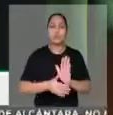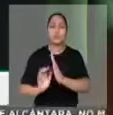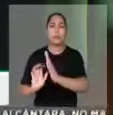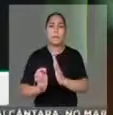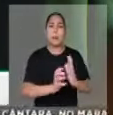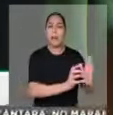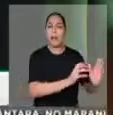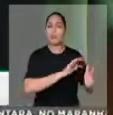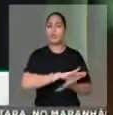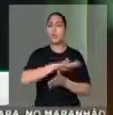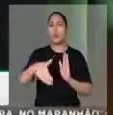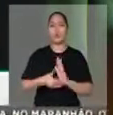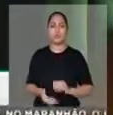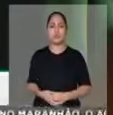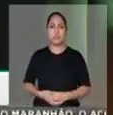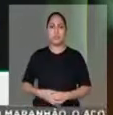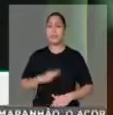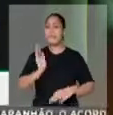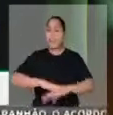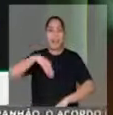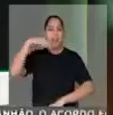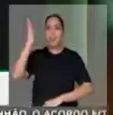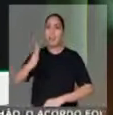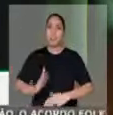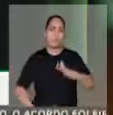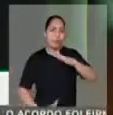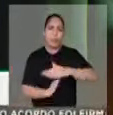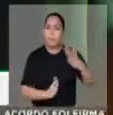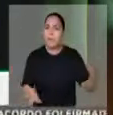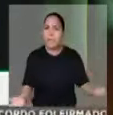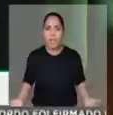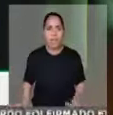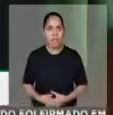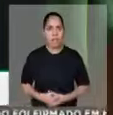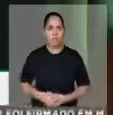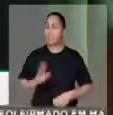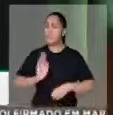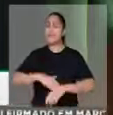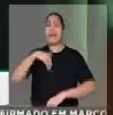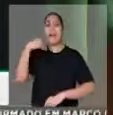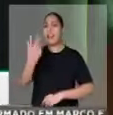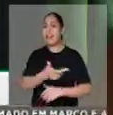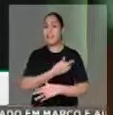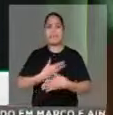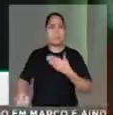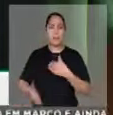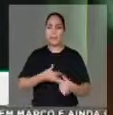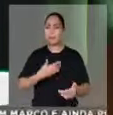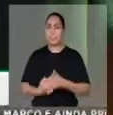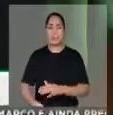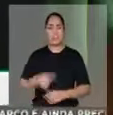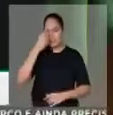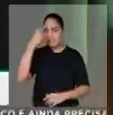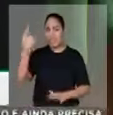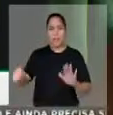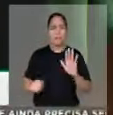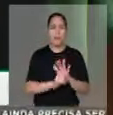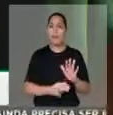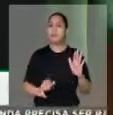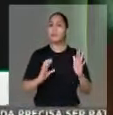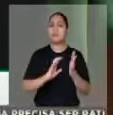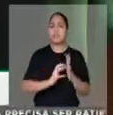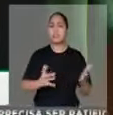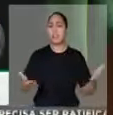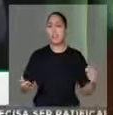Atinge mais do que os limites de qualquer identidade partidária. Chama a responsabilidade